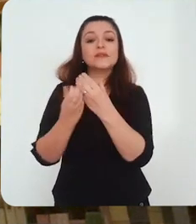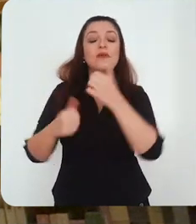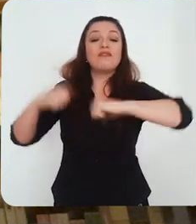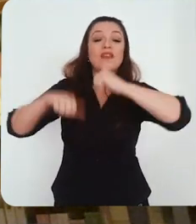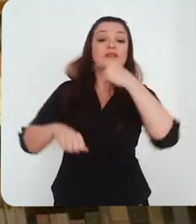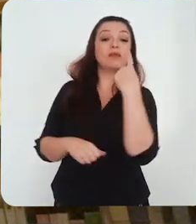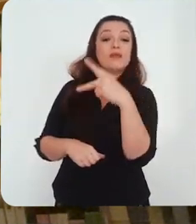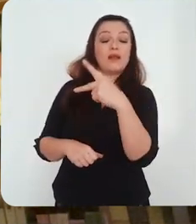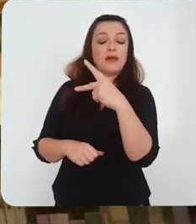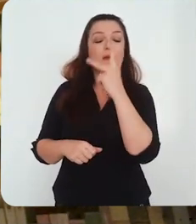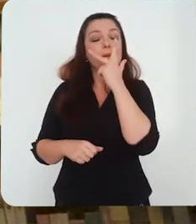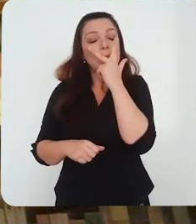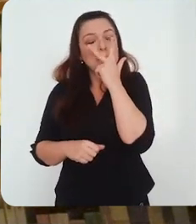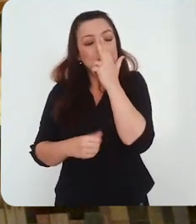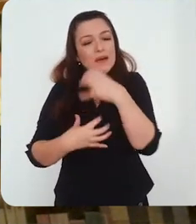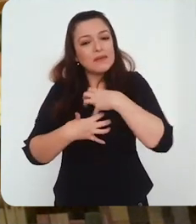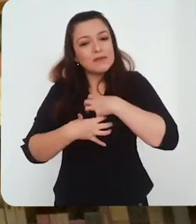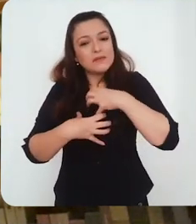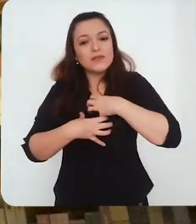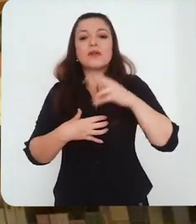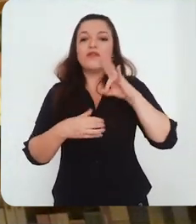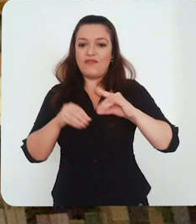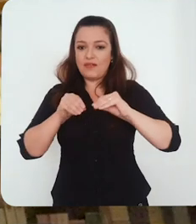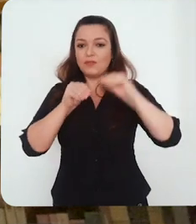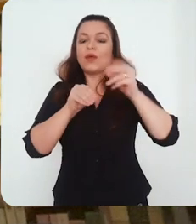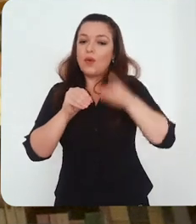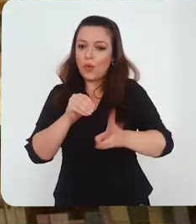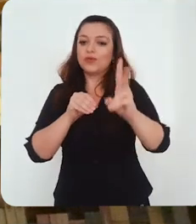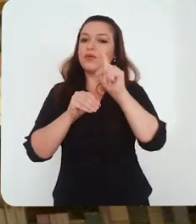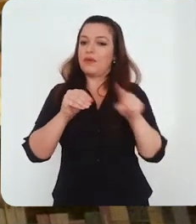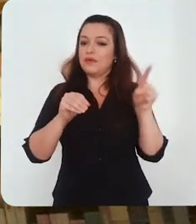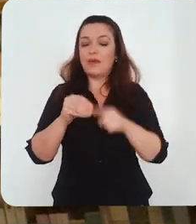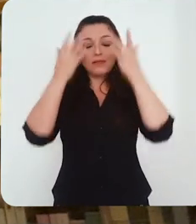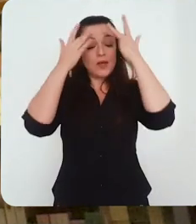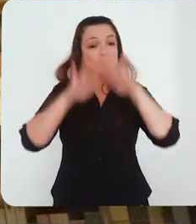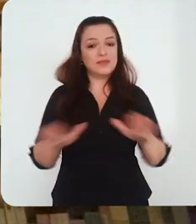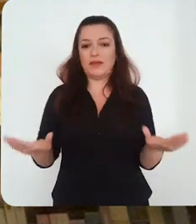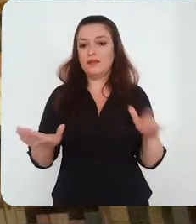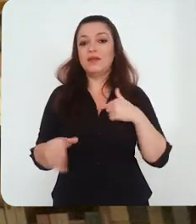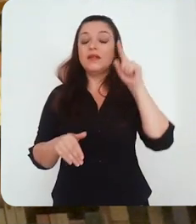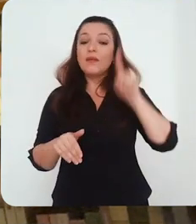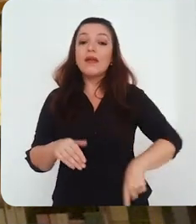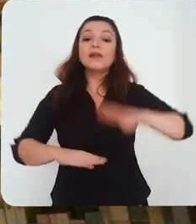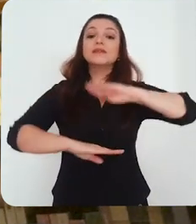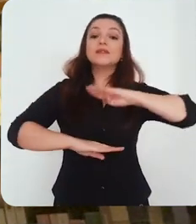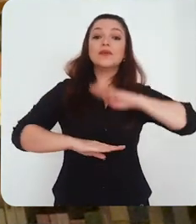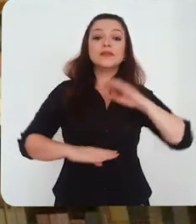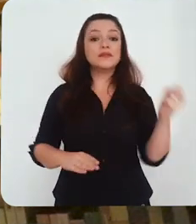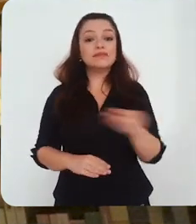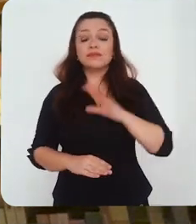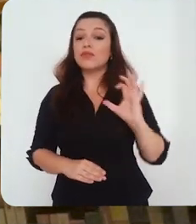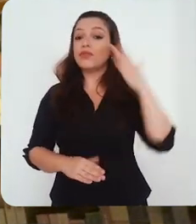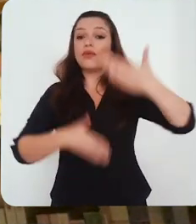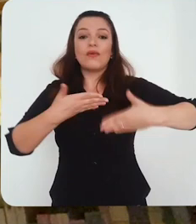está trabalhando bastante, mas o que temos ouvido é esse horizonte é bastante possível e, portanto, temos que trabalhar com essa situação que é nova, uma situação que exige da